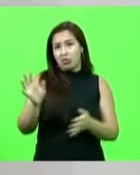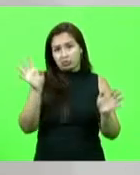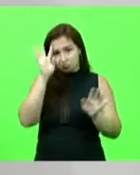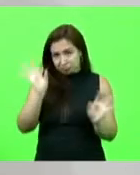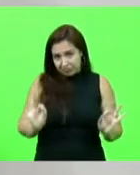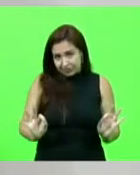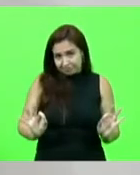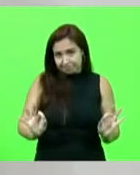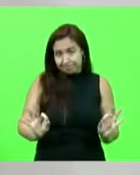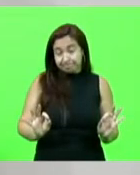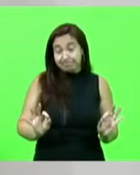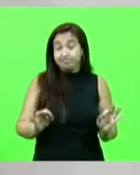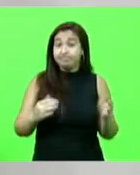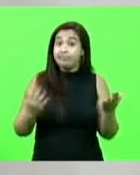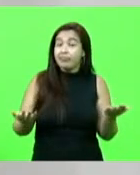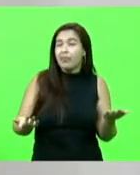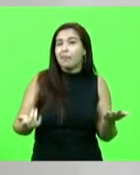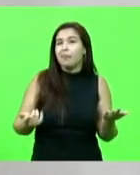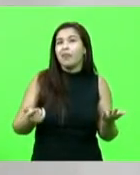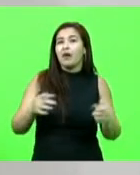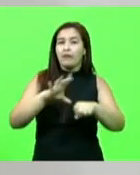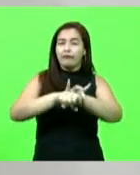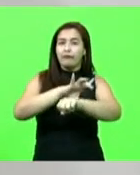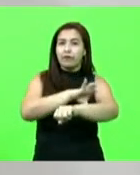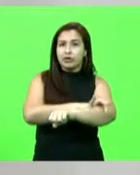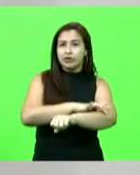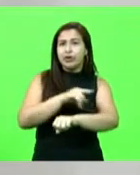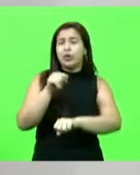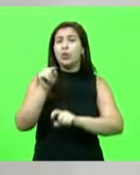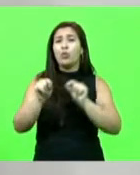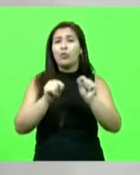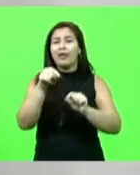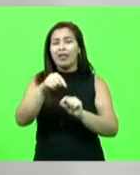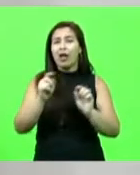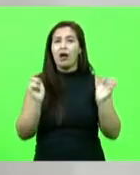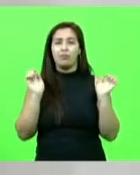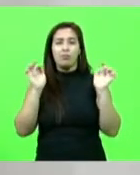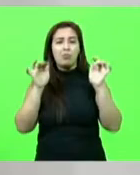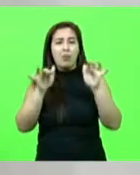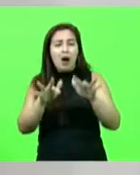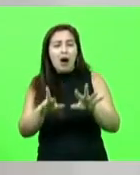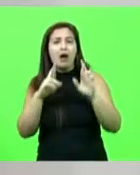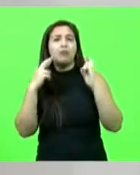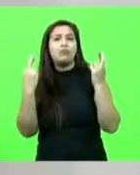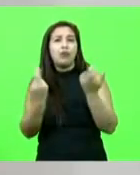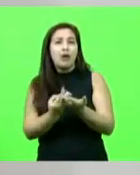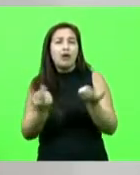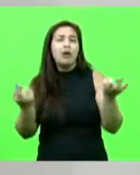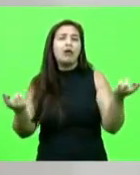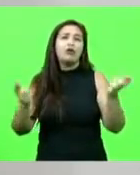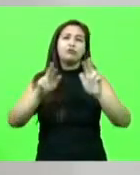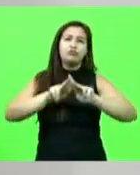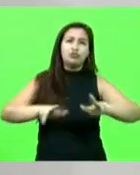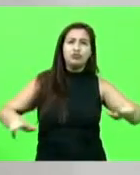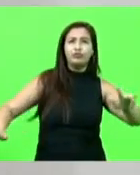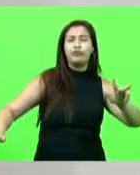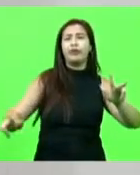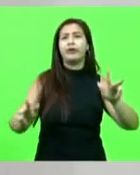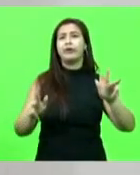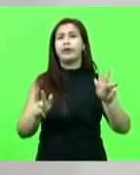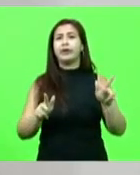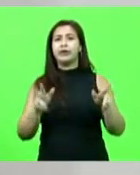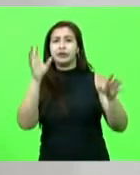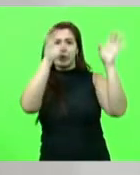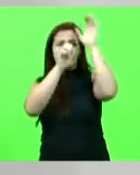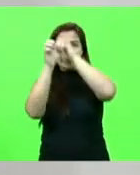do culto evangélico, que é um momento onde as pessoas se reúnem, inclusive para comungar, para ter comunhão, para aprender